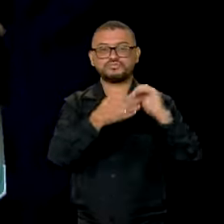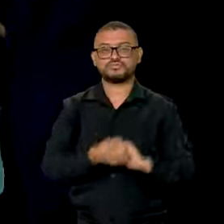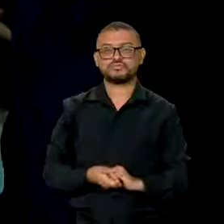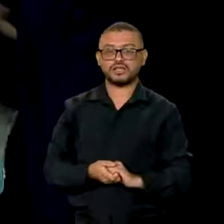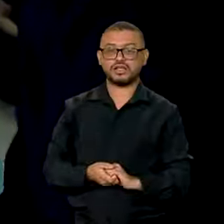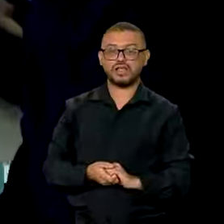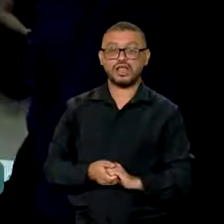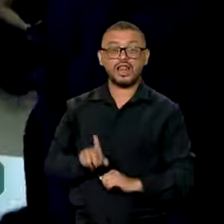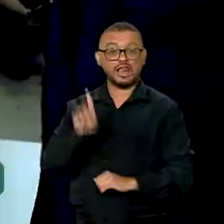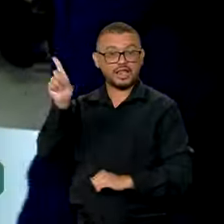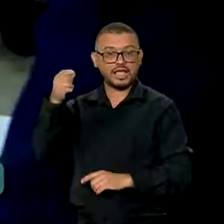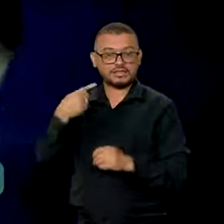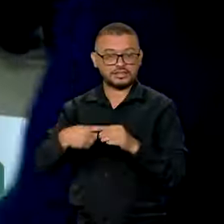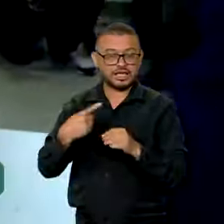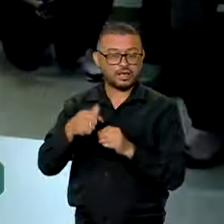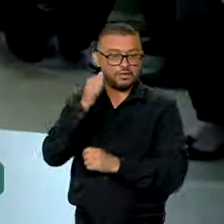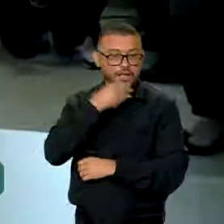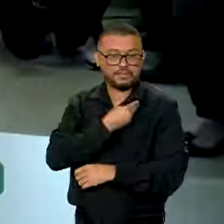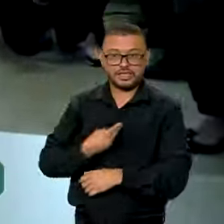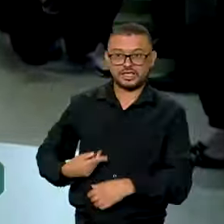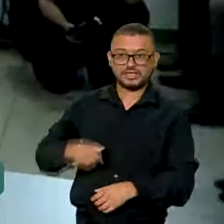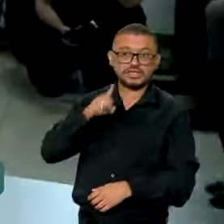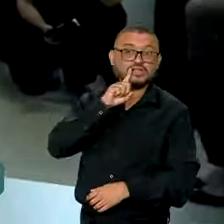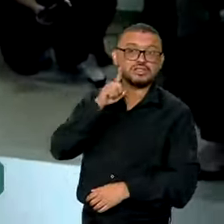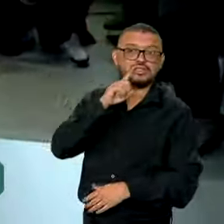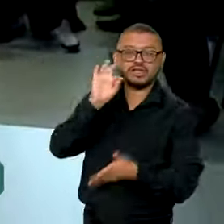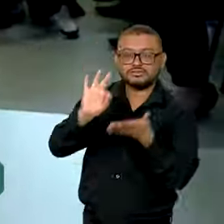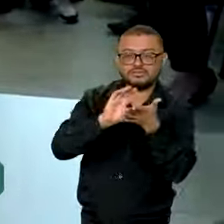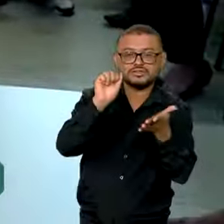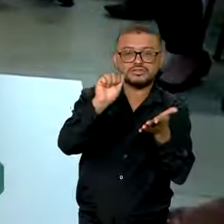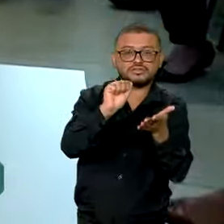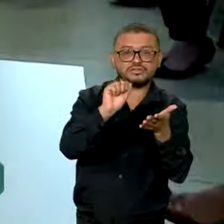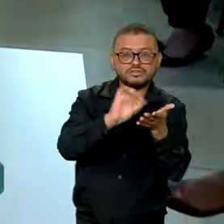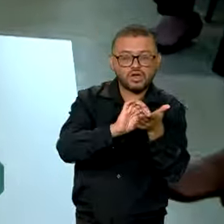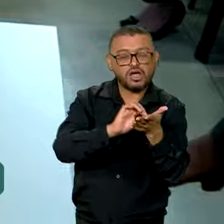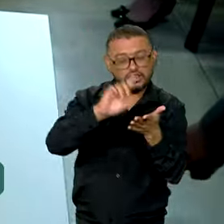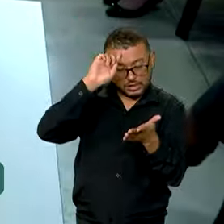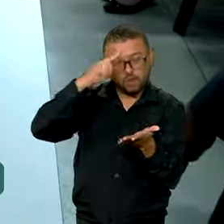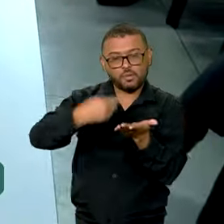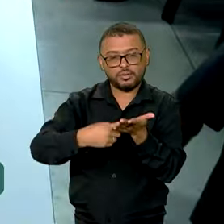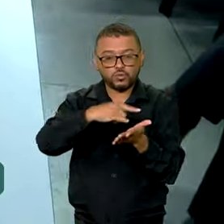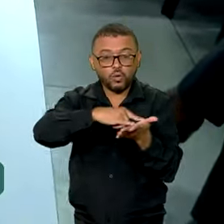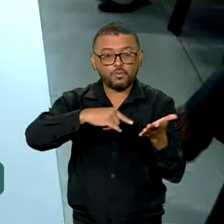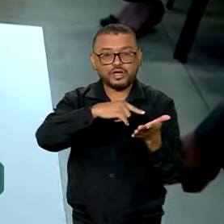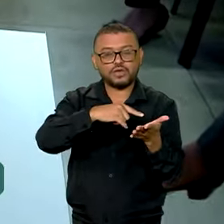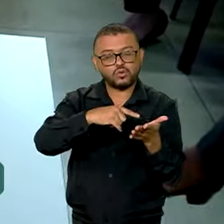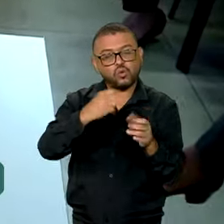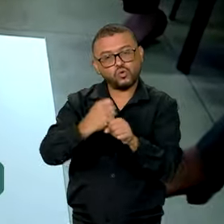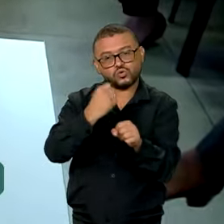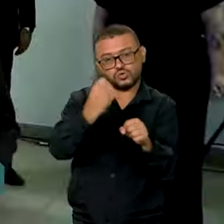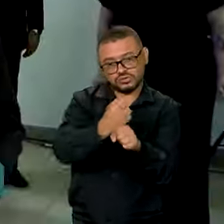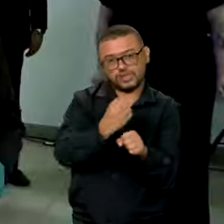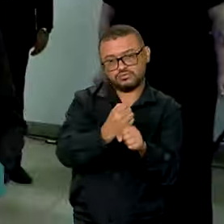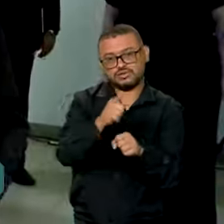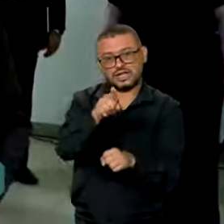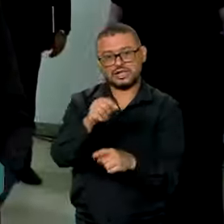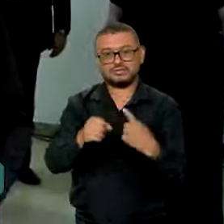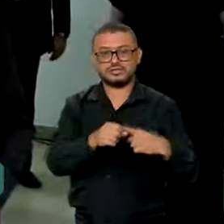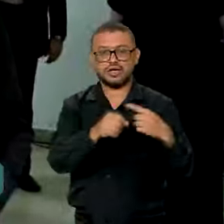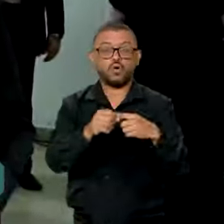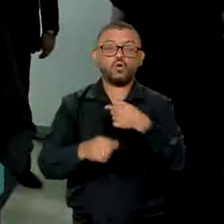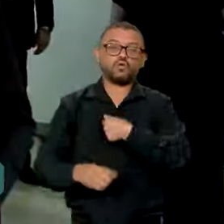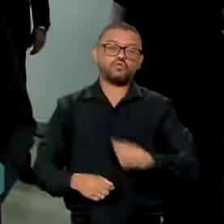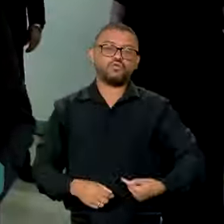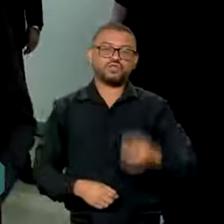Em Franco da Rocha, a ministra Nízia Trindade assinou o termo de compromisso das obras do PAC na cidade. O governo